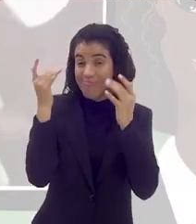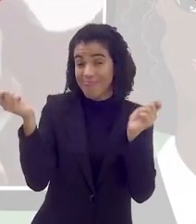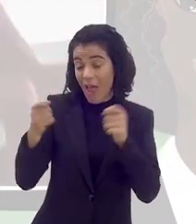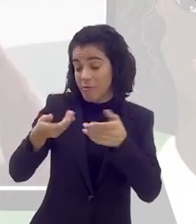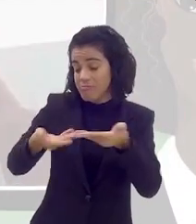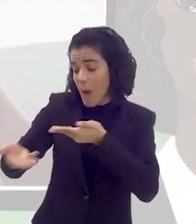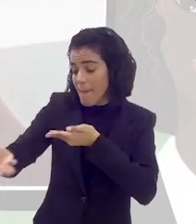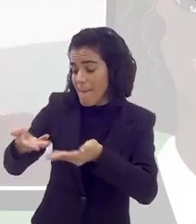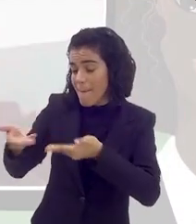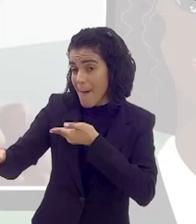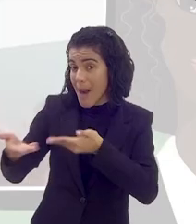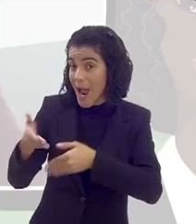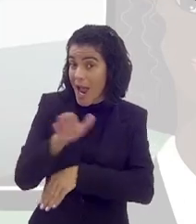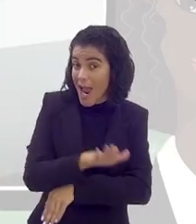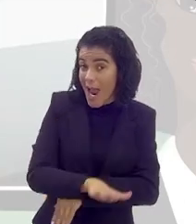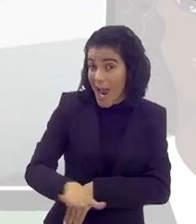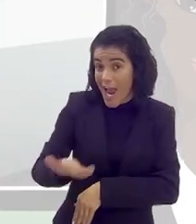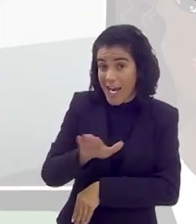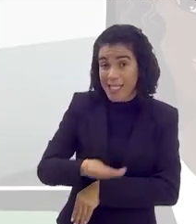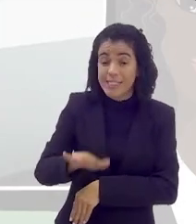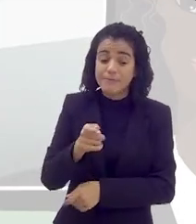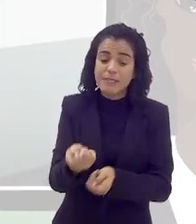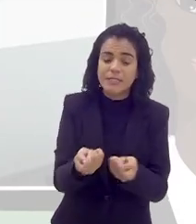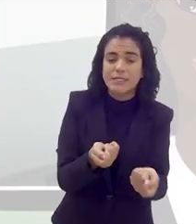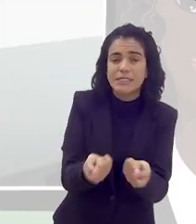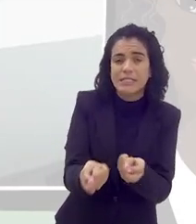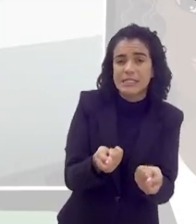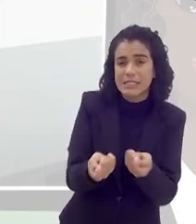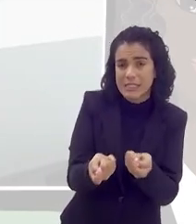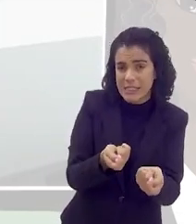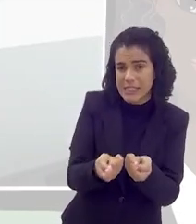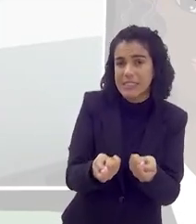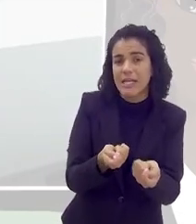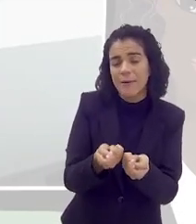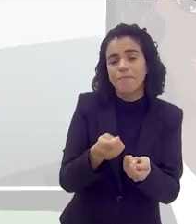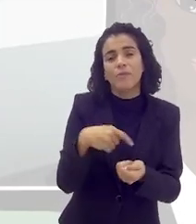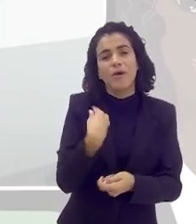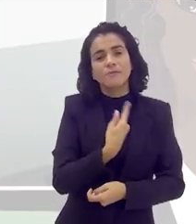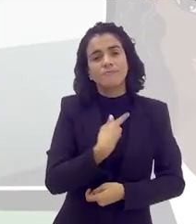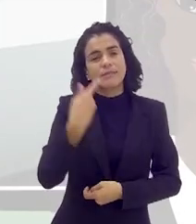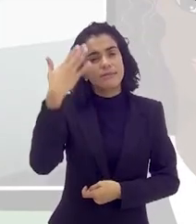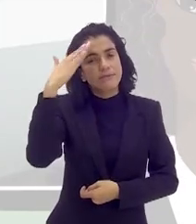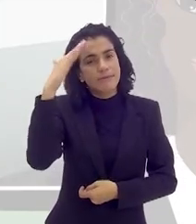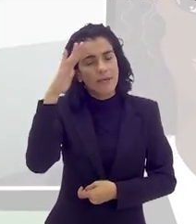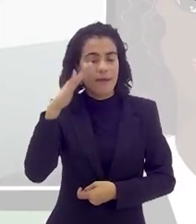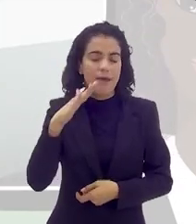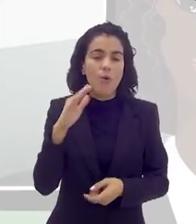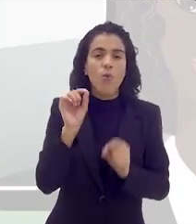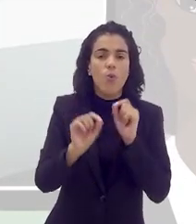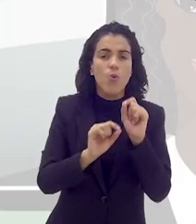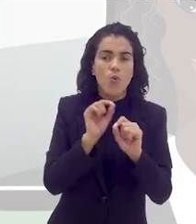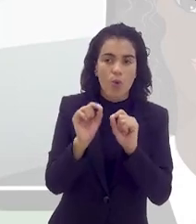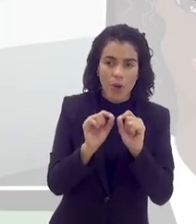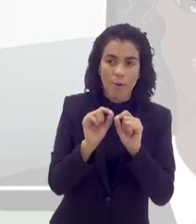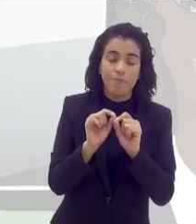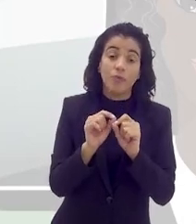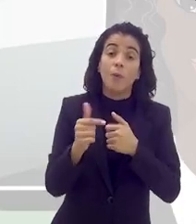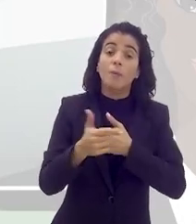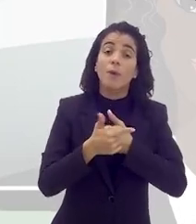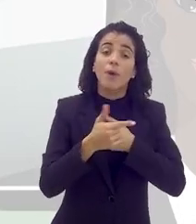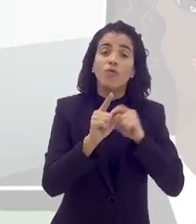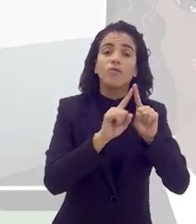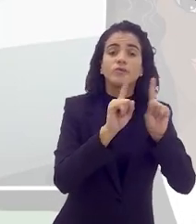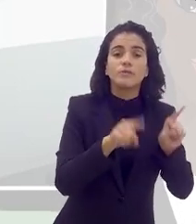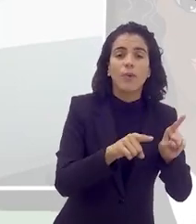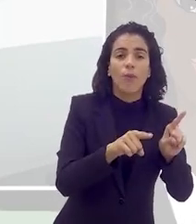e podem fazer novos pactos, a criança precisa ser poupada. Então, a gente precisa entender, na minha leitura, a gente precisa